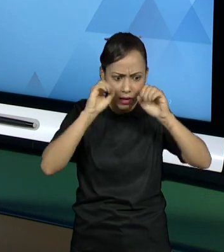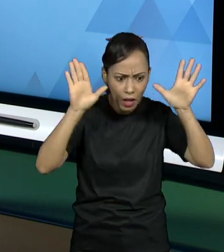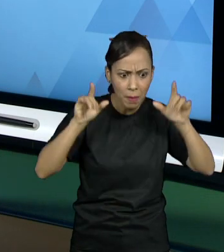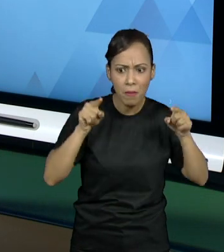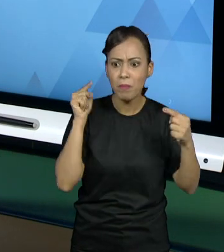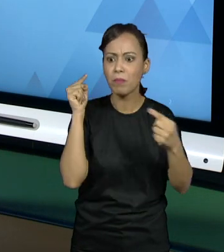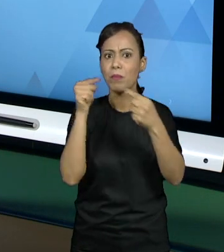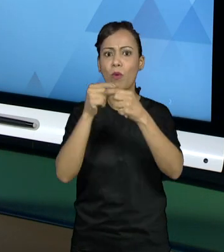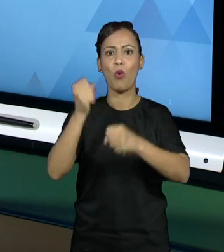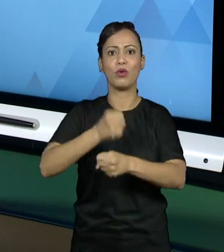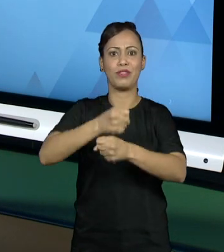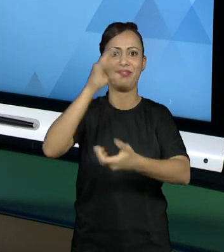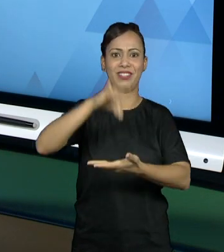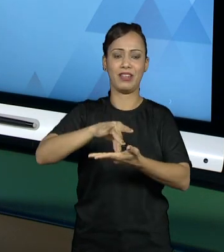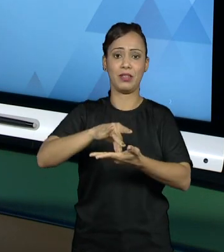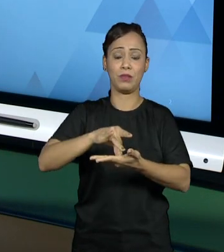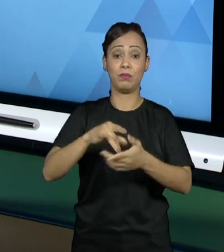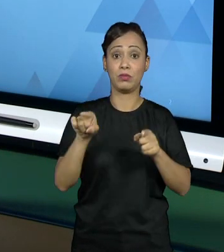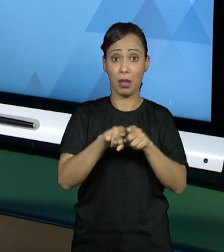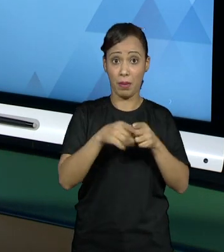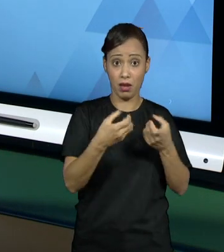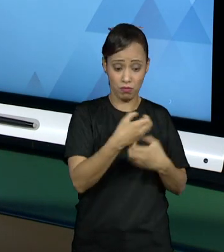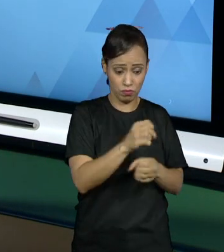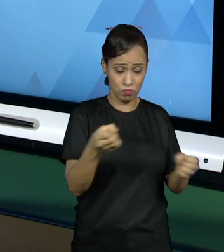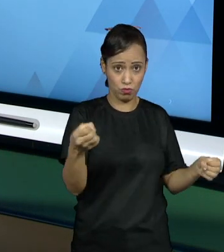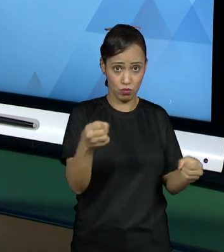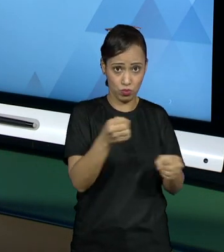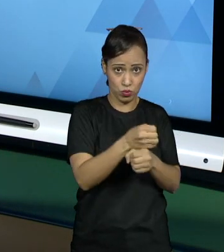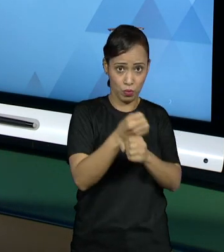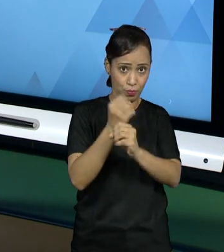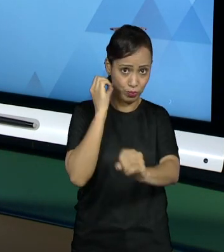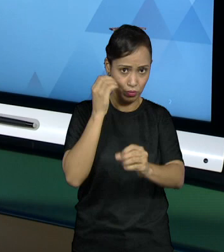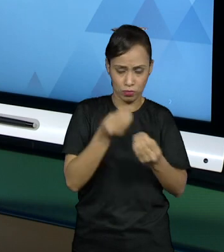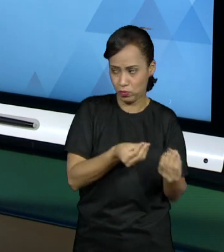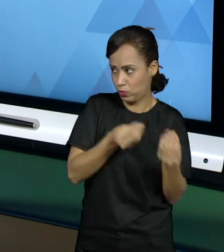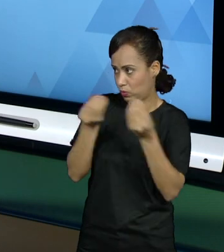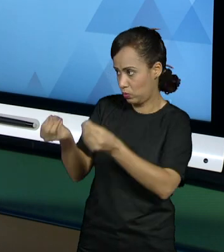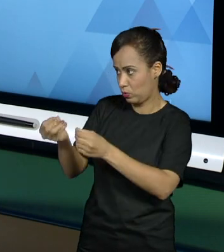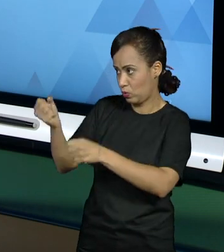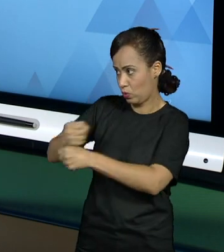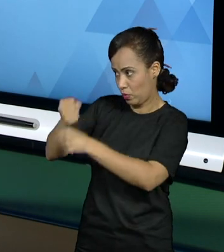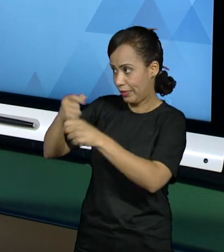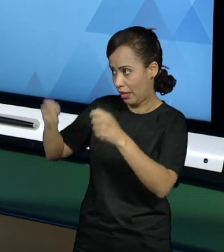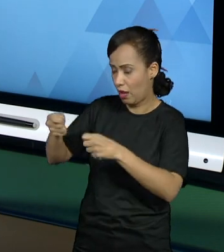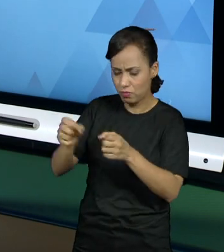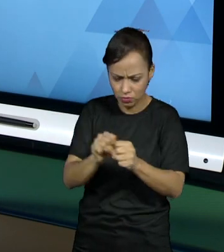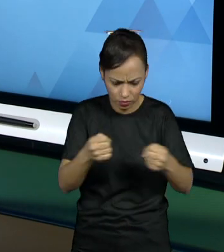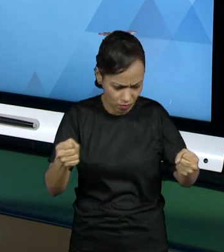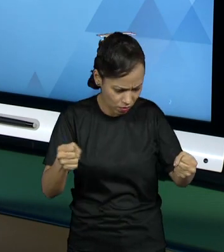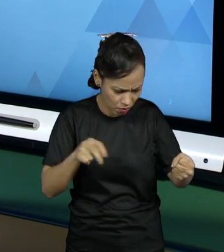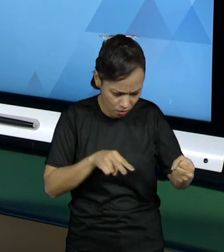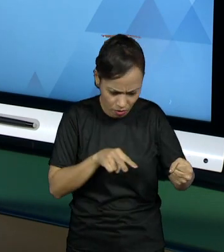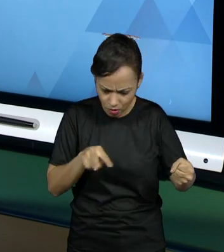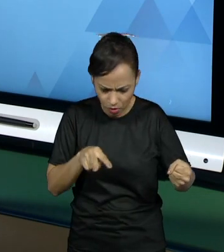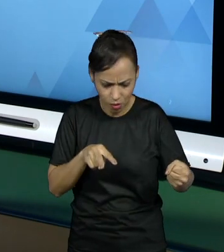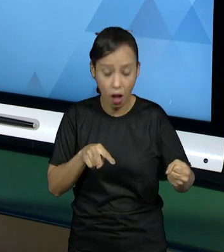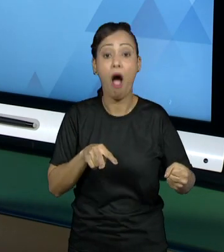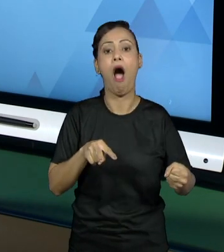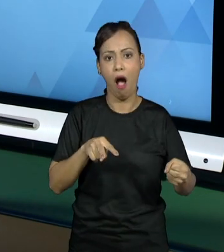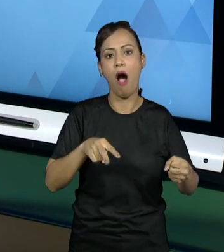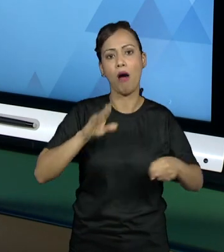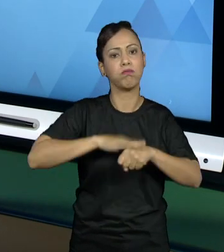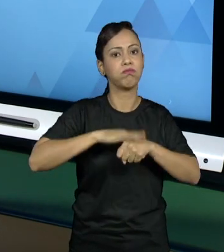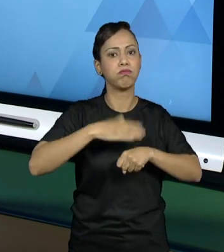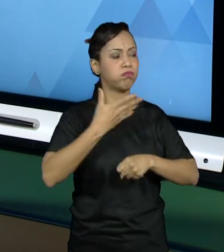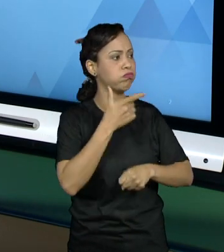time que faz o projeto não é o mesmo que vai construir a casa. E aí, então, ao olhar o projeto, quem vai estar